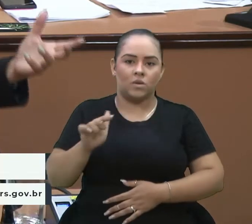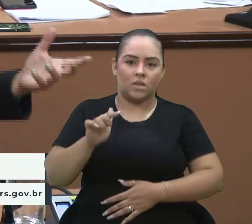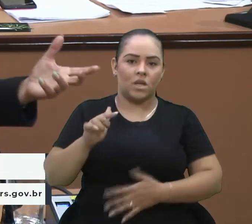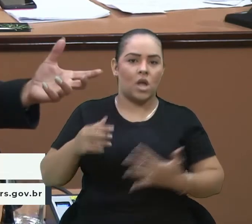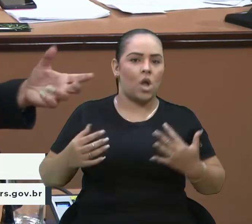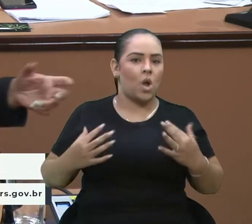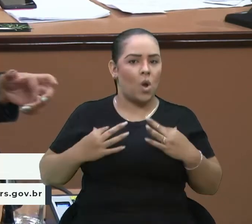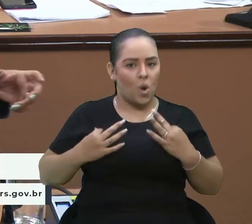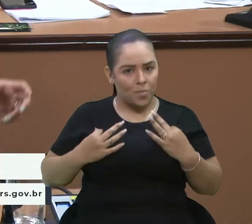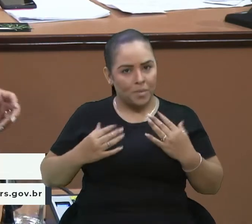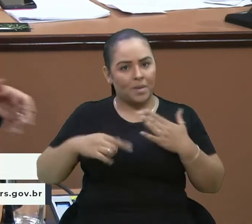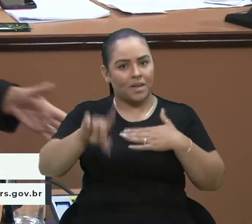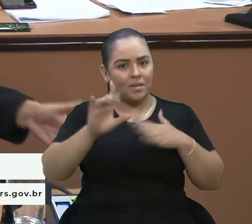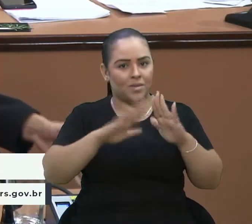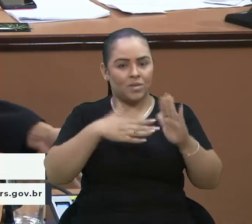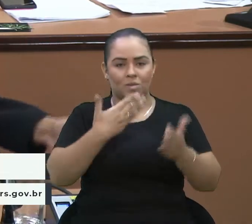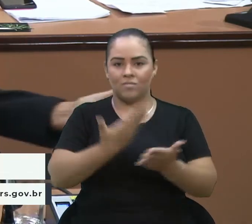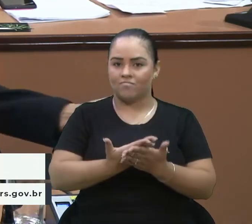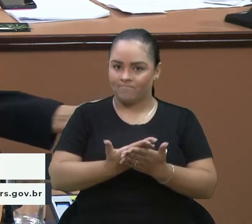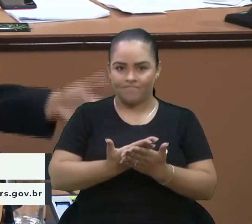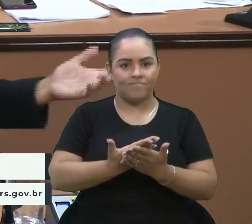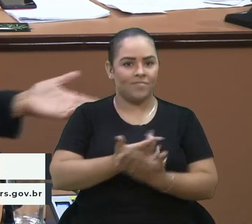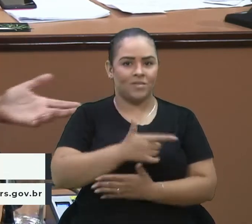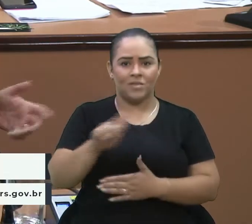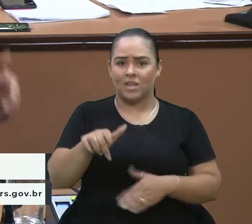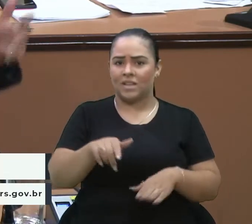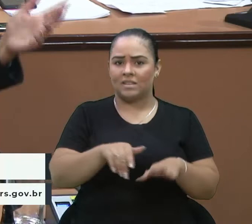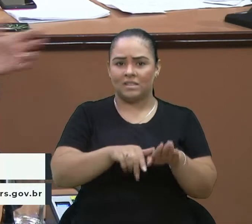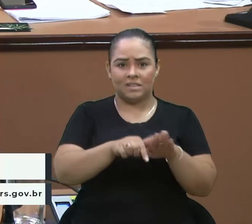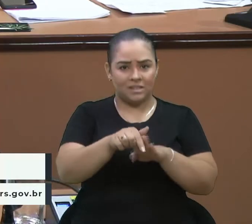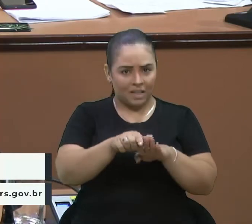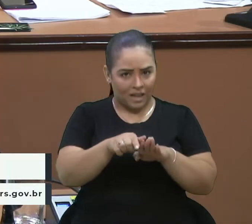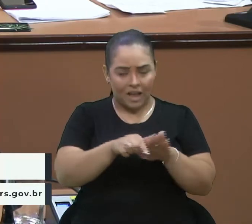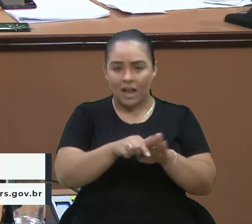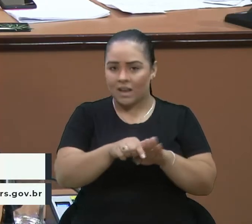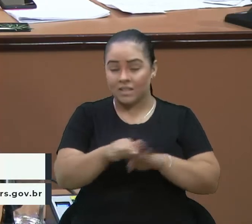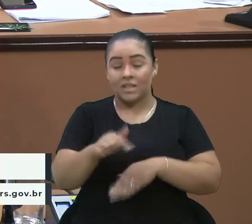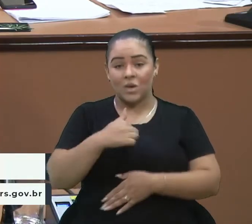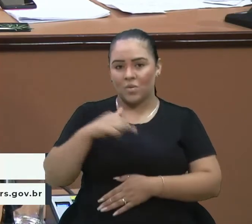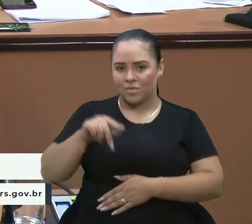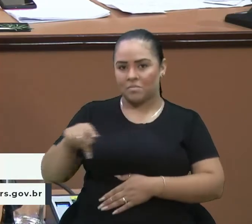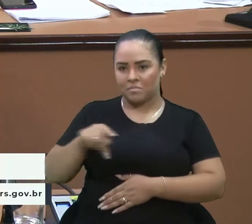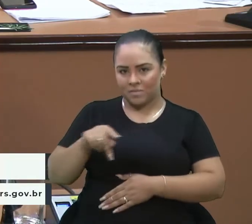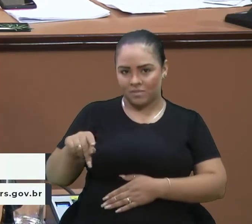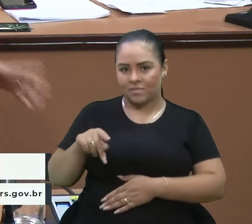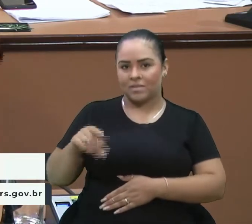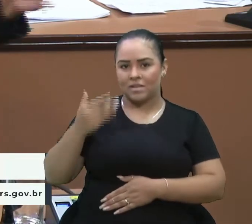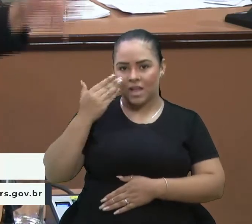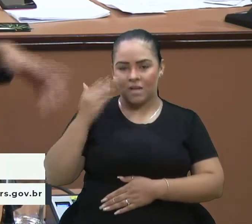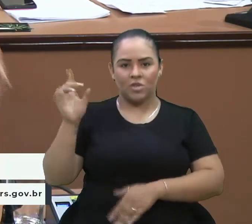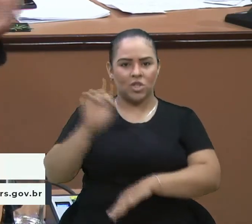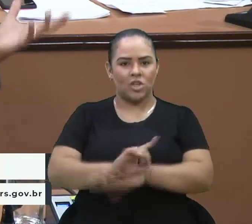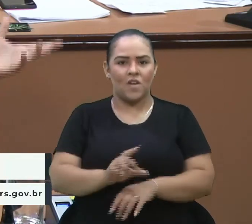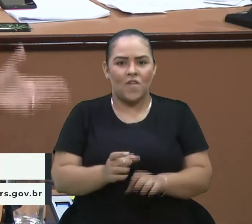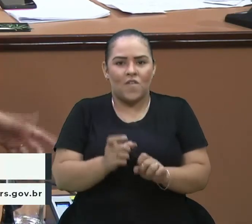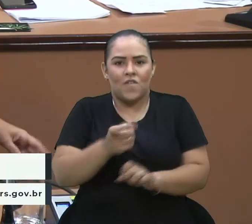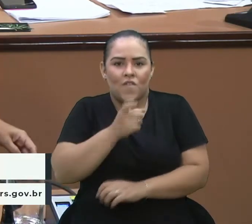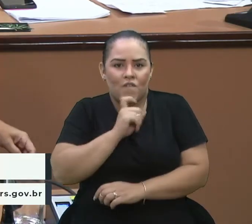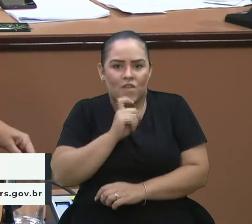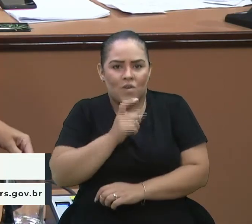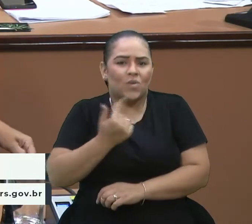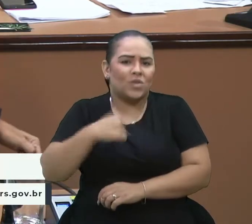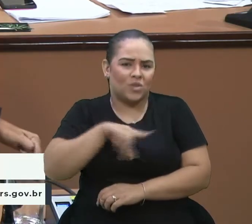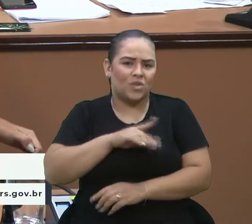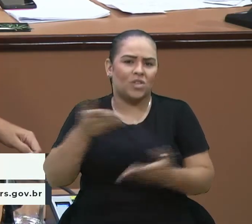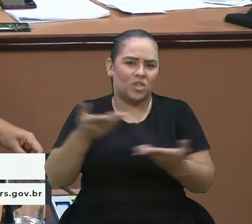roupa para ir para a escola, não têm tênis. Eu fui professora, então a gente vê nos dias frios, assim, do de chinelo. A gente já falou sobre isso